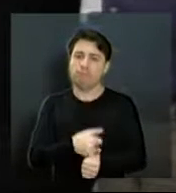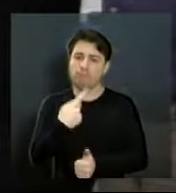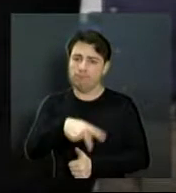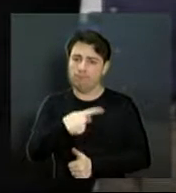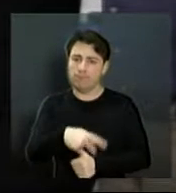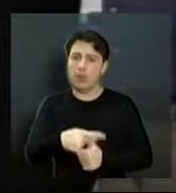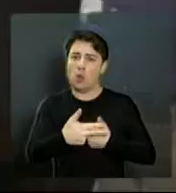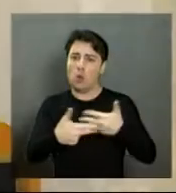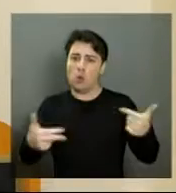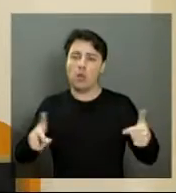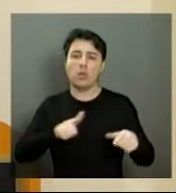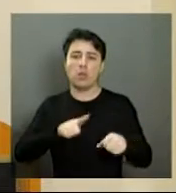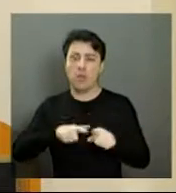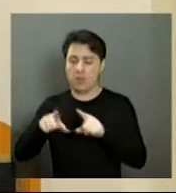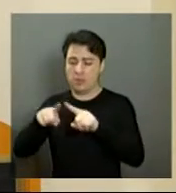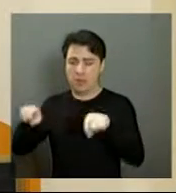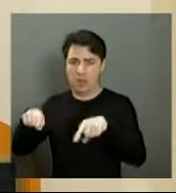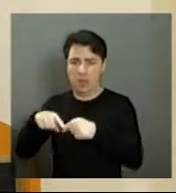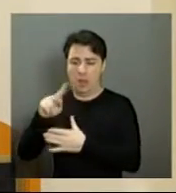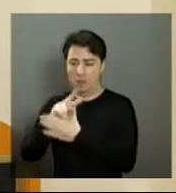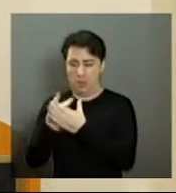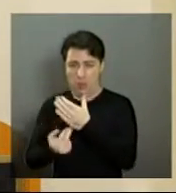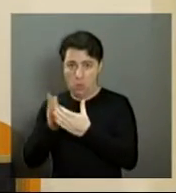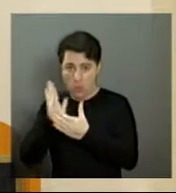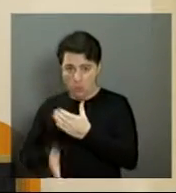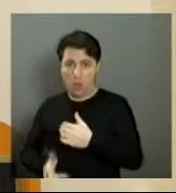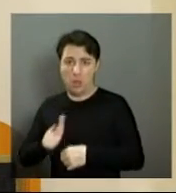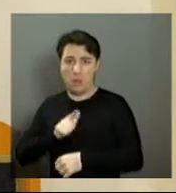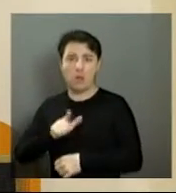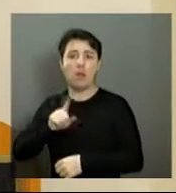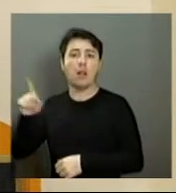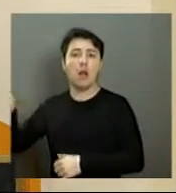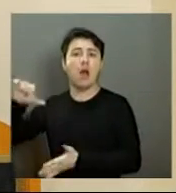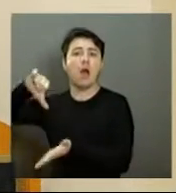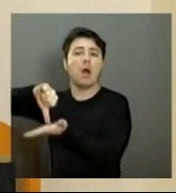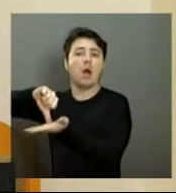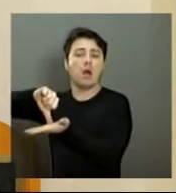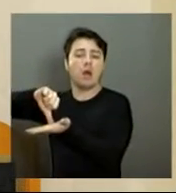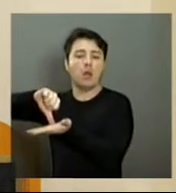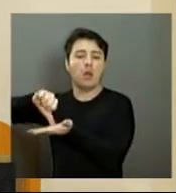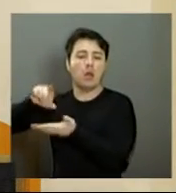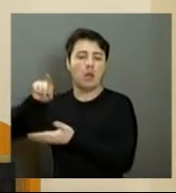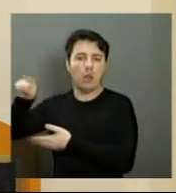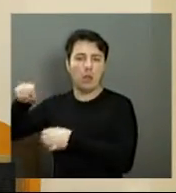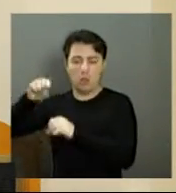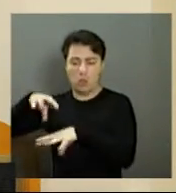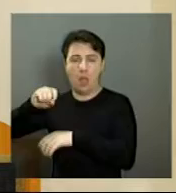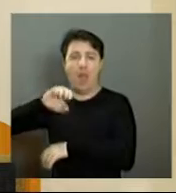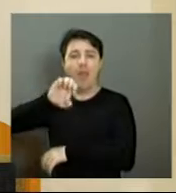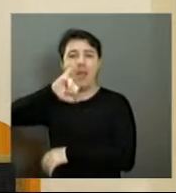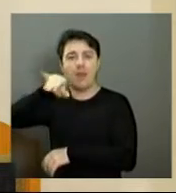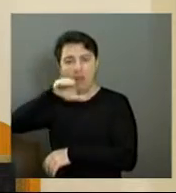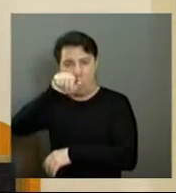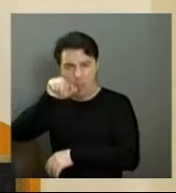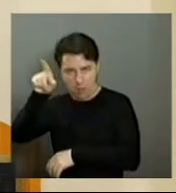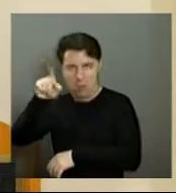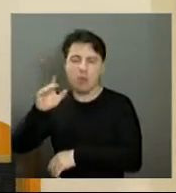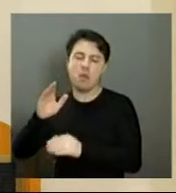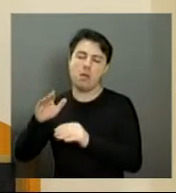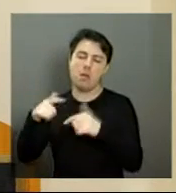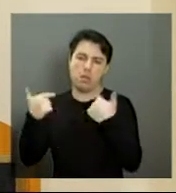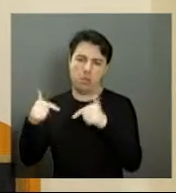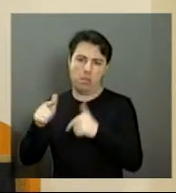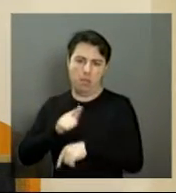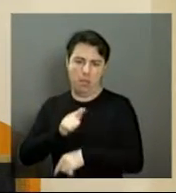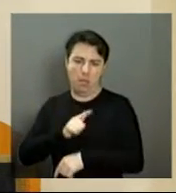algumas coisas. A sala bilingue já está funcionando lá no Núcleo de Ensino de Jovens e Adultos. Um trabalho também